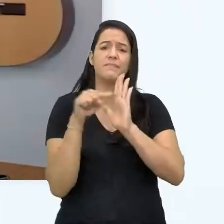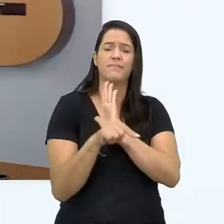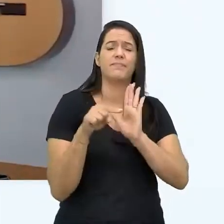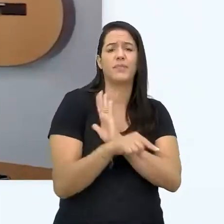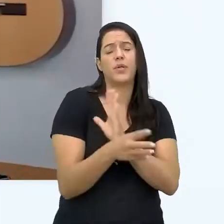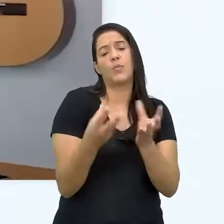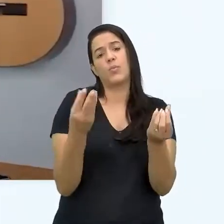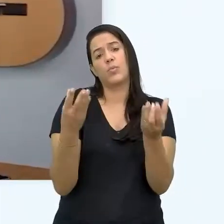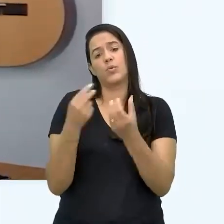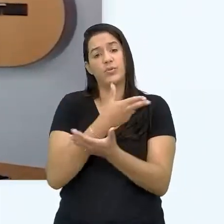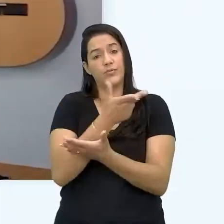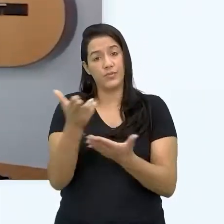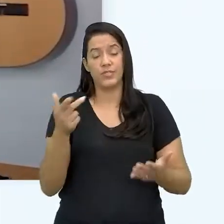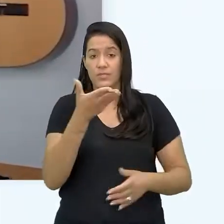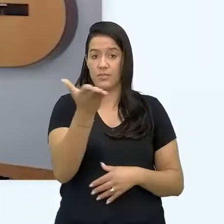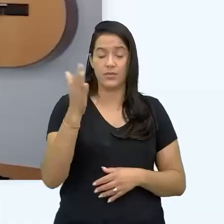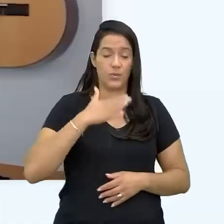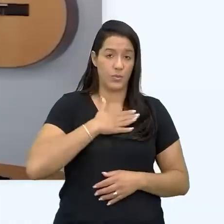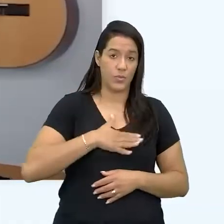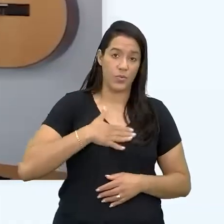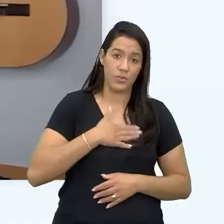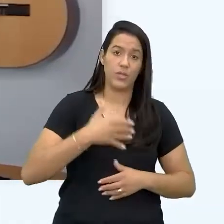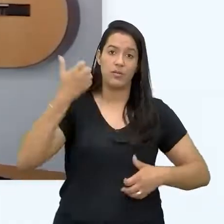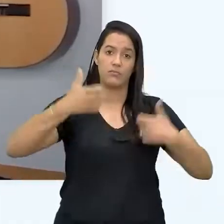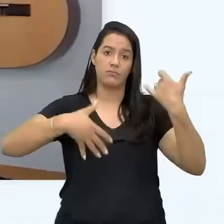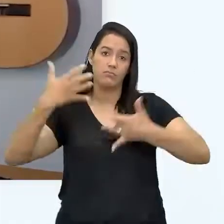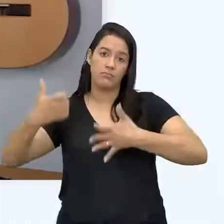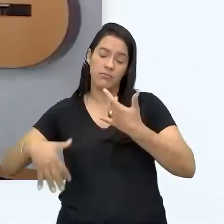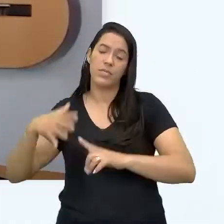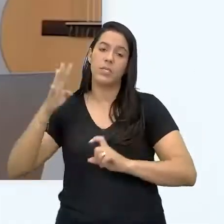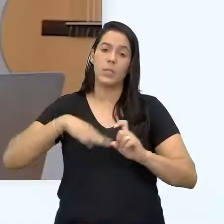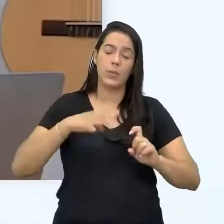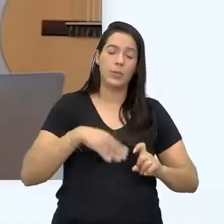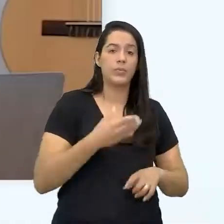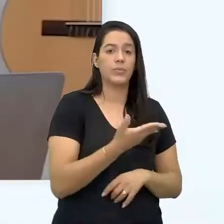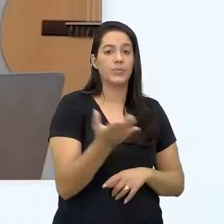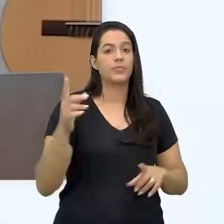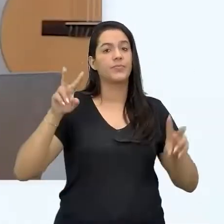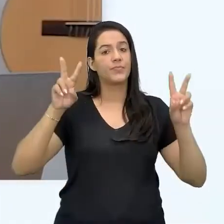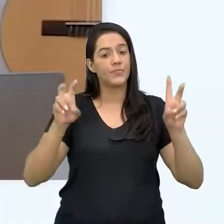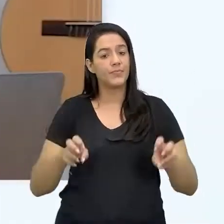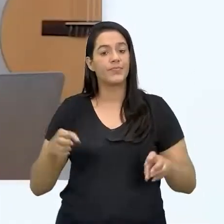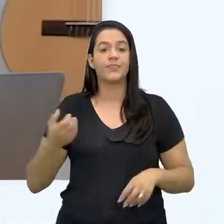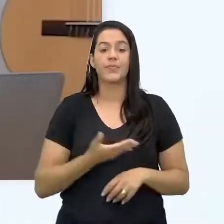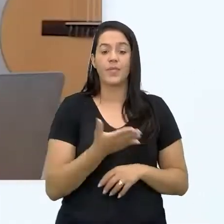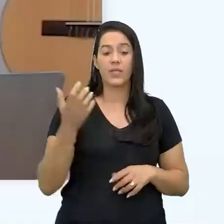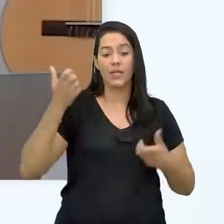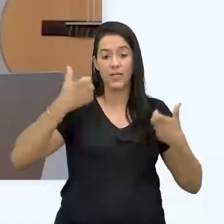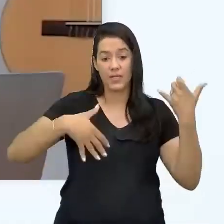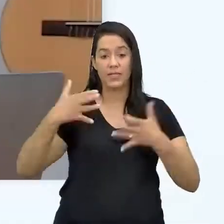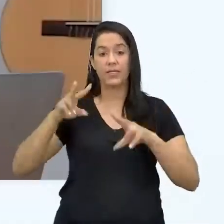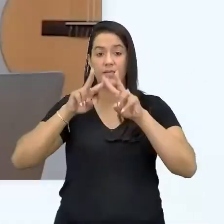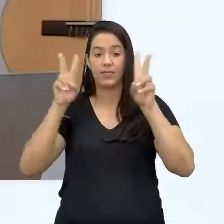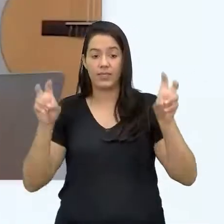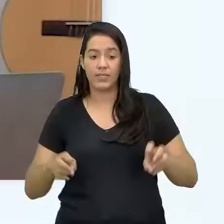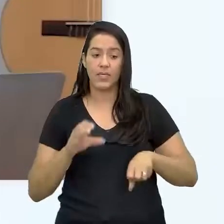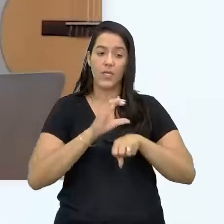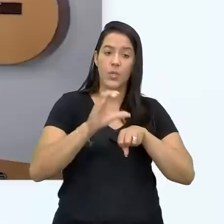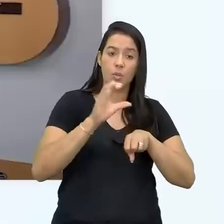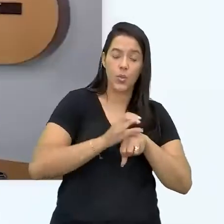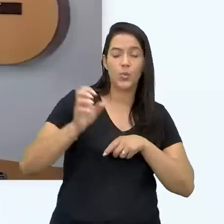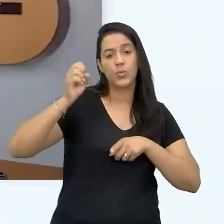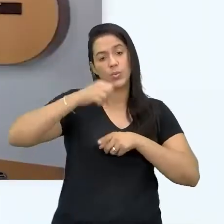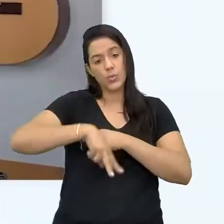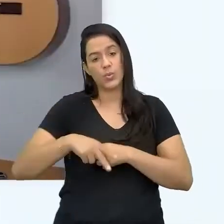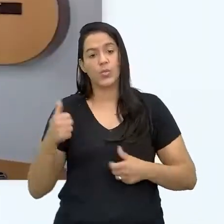branding pessoal. Espero que você tenha gostado dessa história dos mitos e que você goste desse assunto. Tem curso online sobre esse tema, tem curso presencial, tem